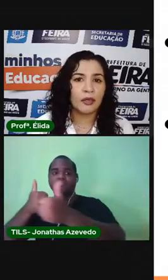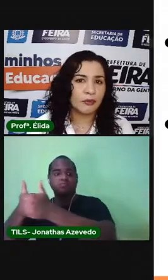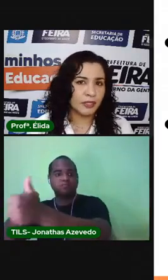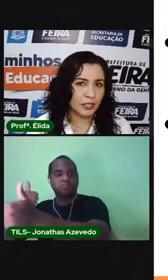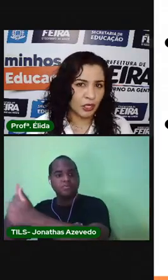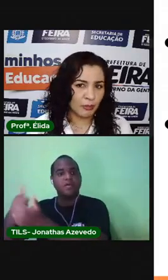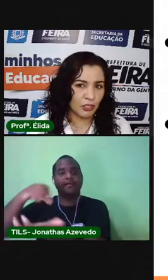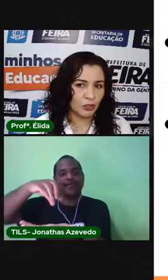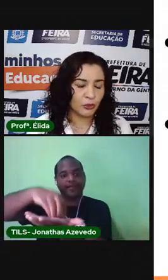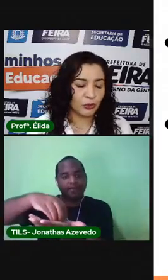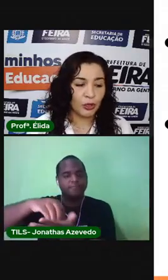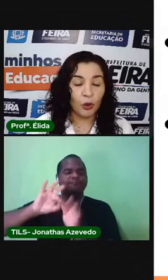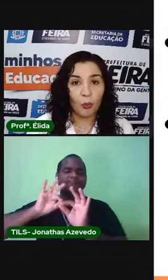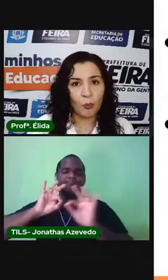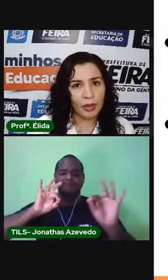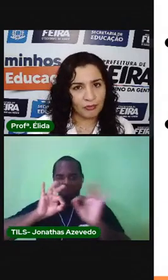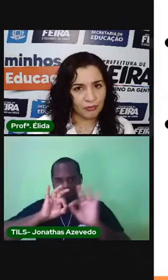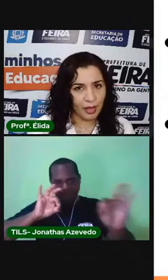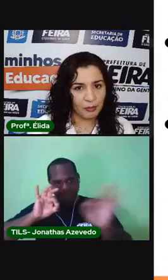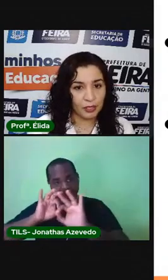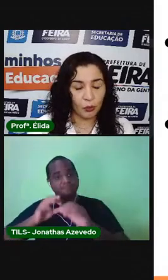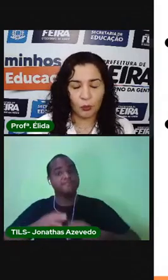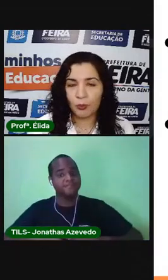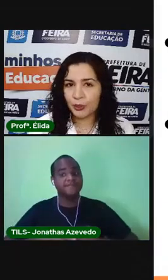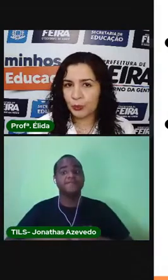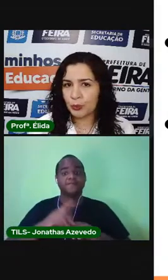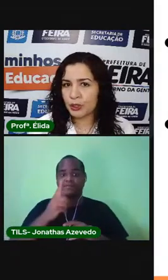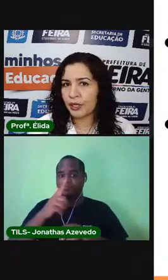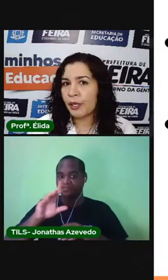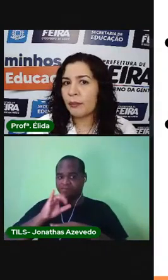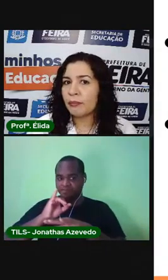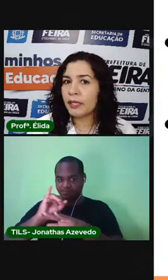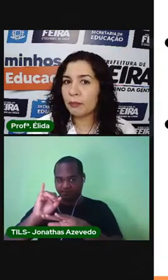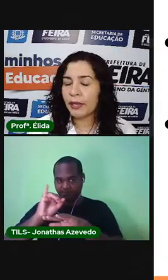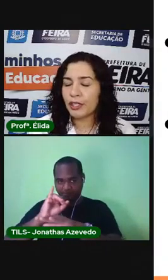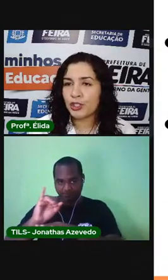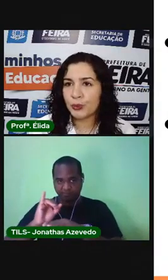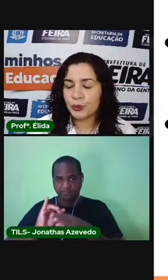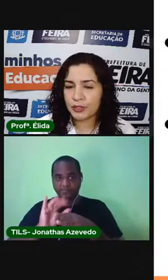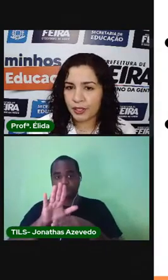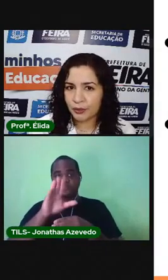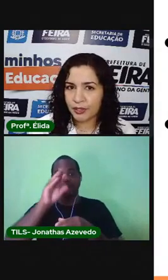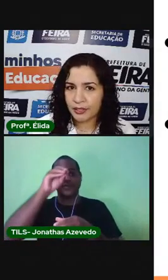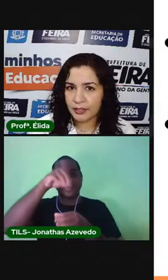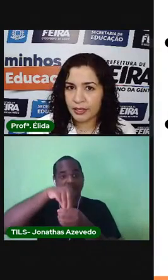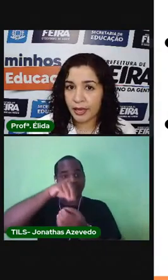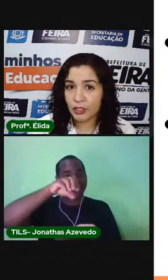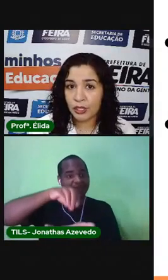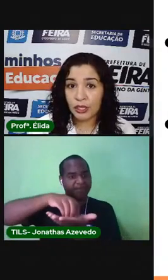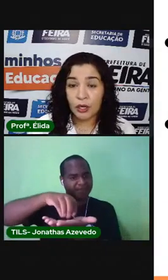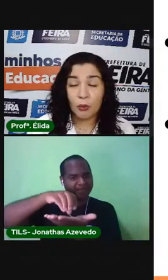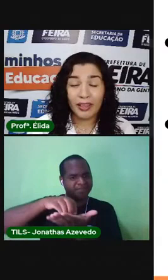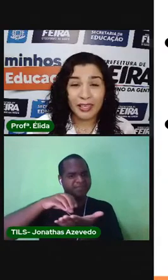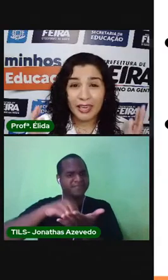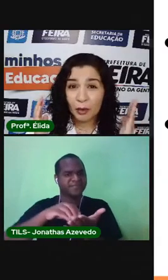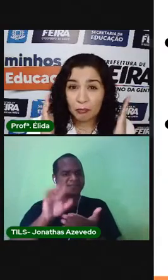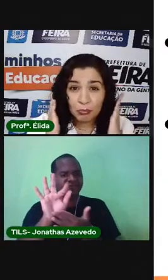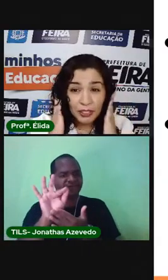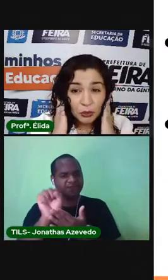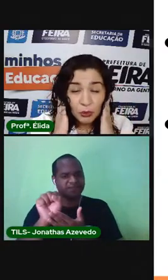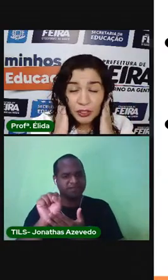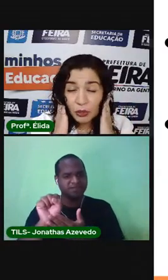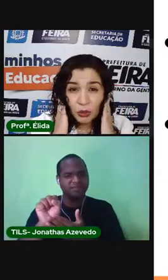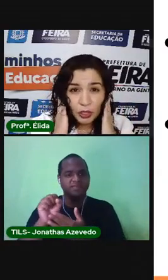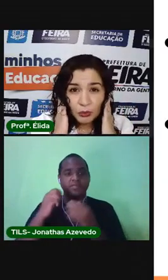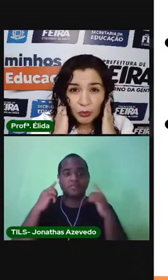Você já imaginou uma fábrica ou uma indústria bem pertinho do centro da cidade, com aquele